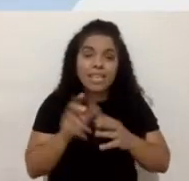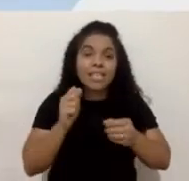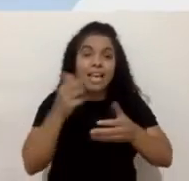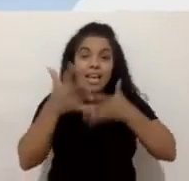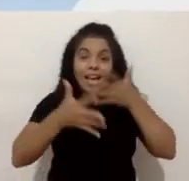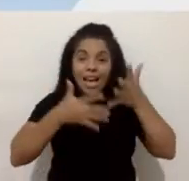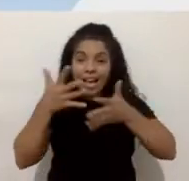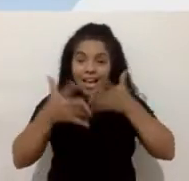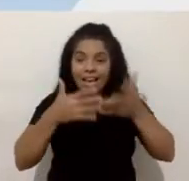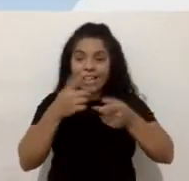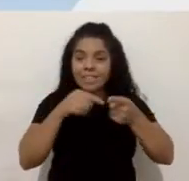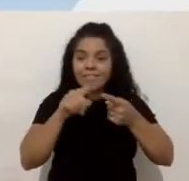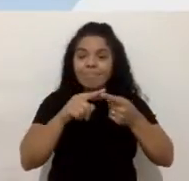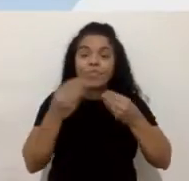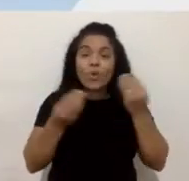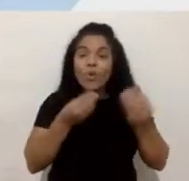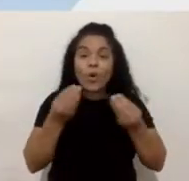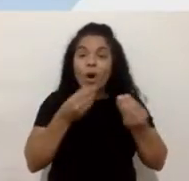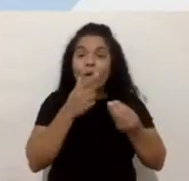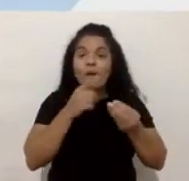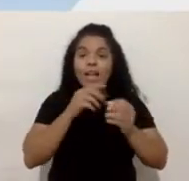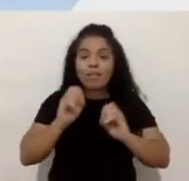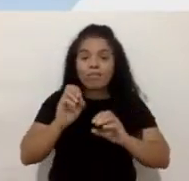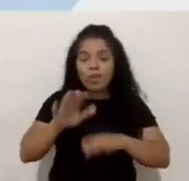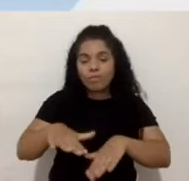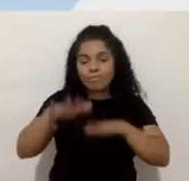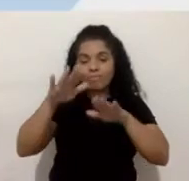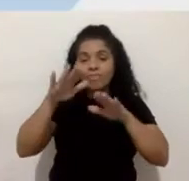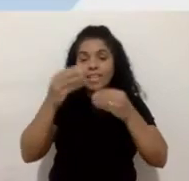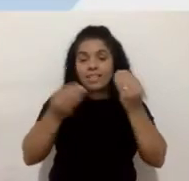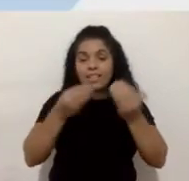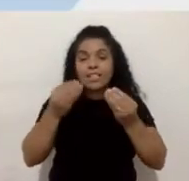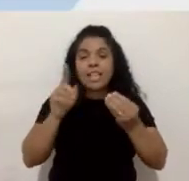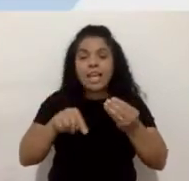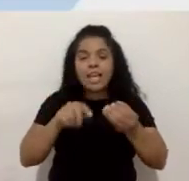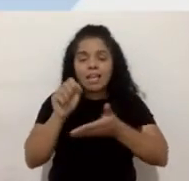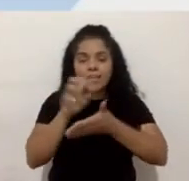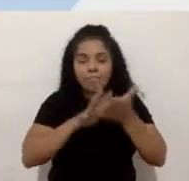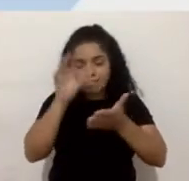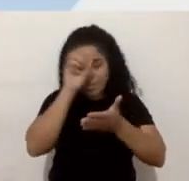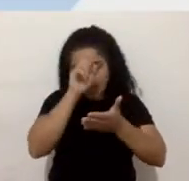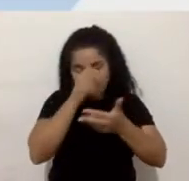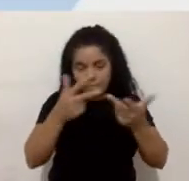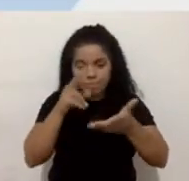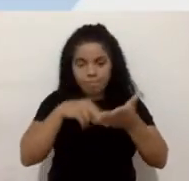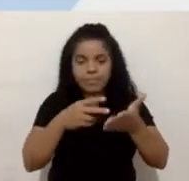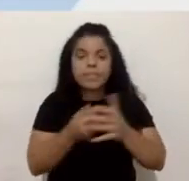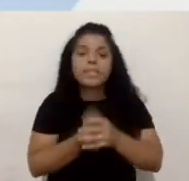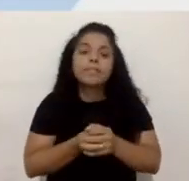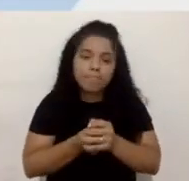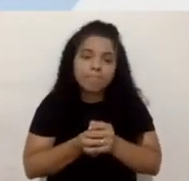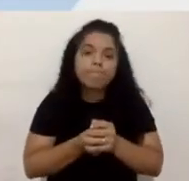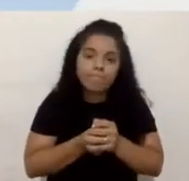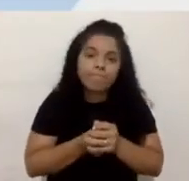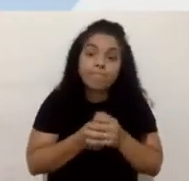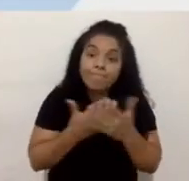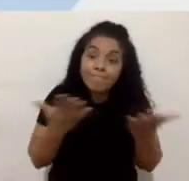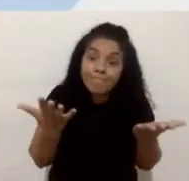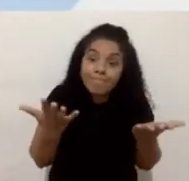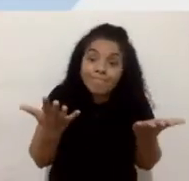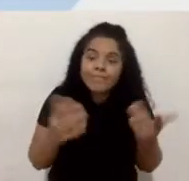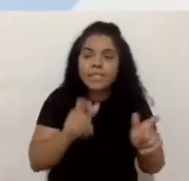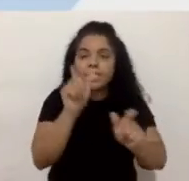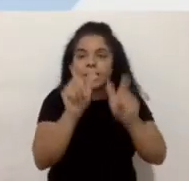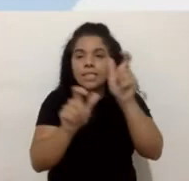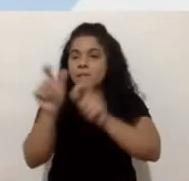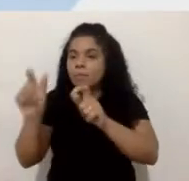forma como elas foram alfabetizadas apenas em libras. E daí, né, essas pessoas, elas não